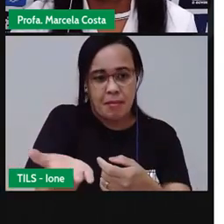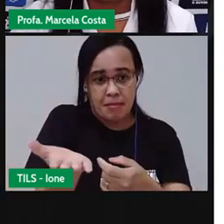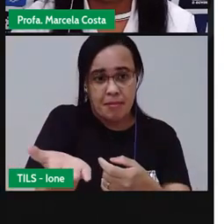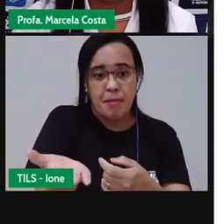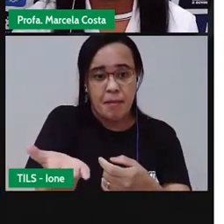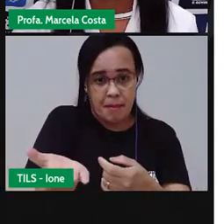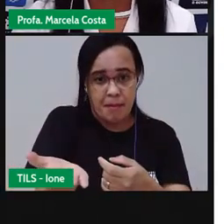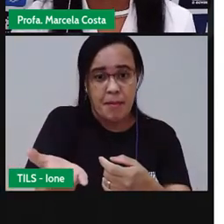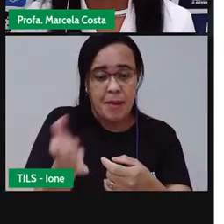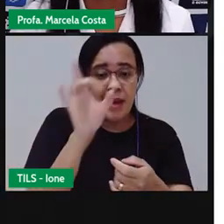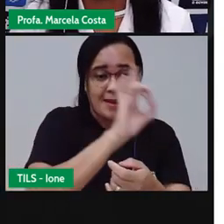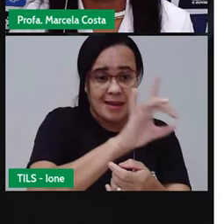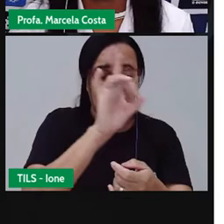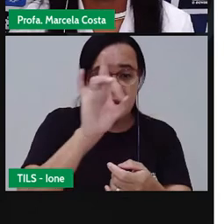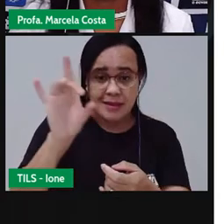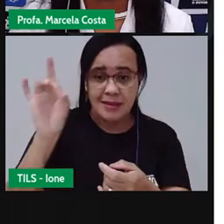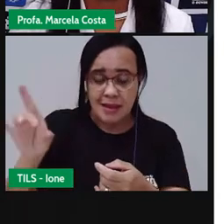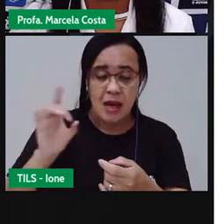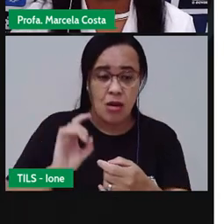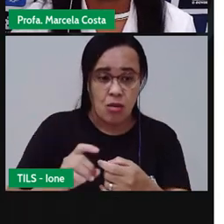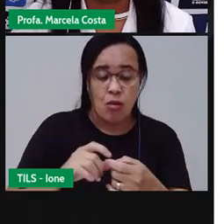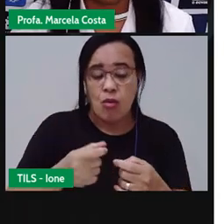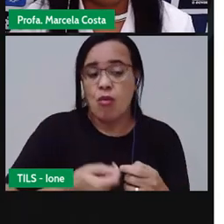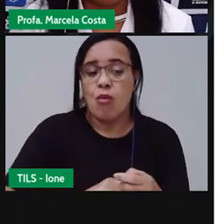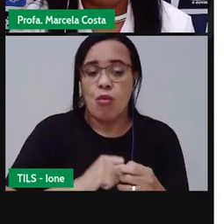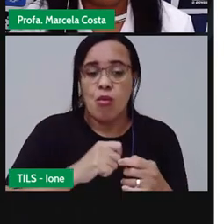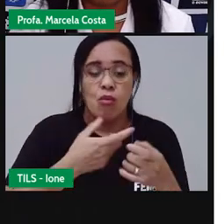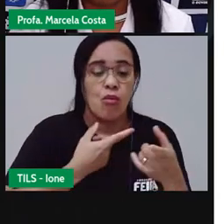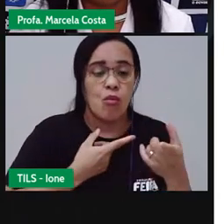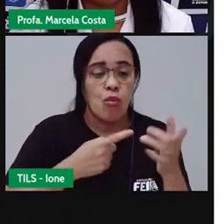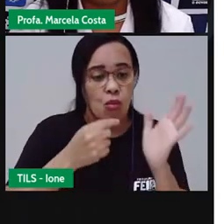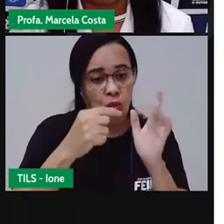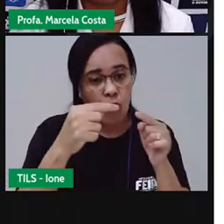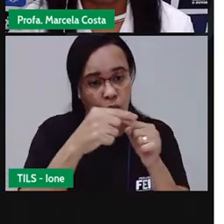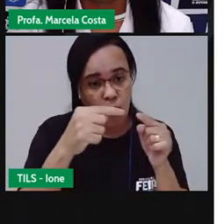qual cada um formou um símbolo elegido por cada um.